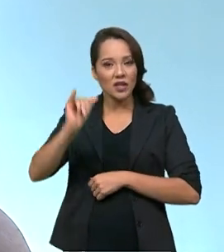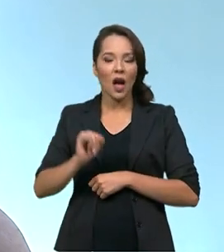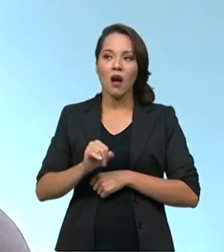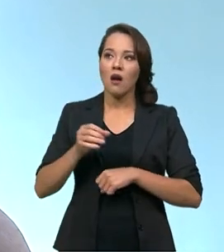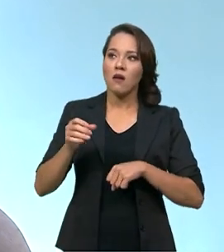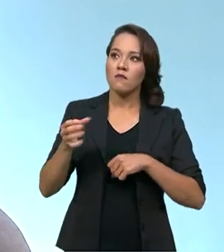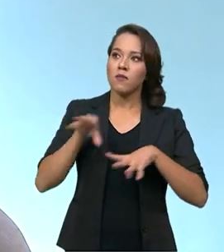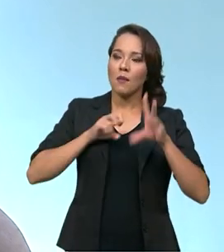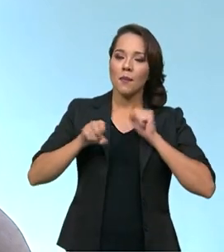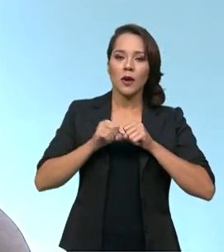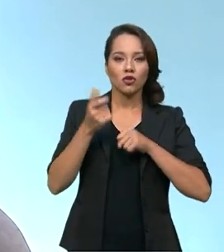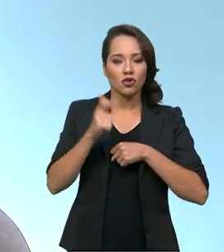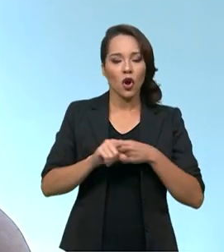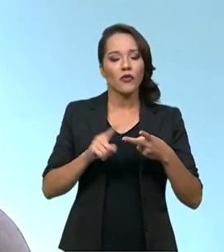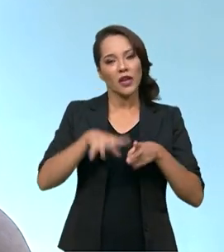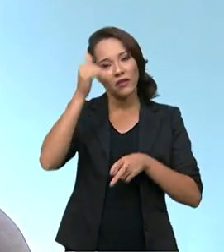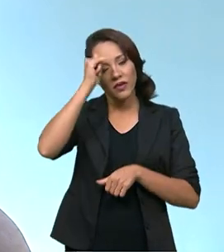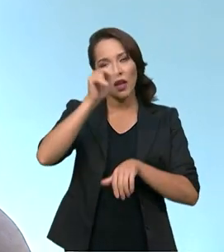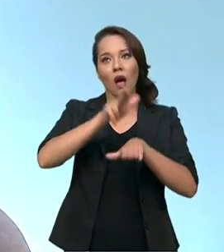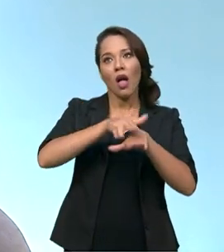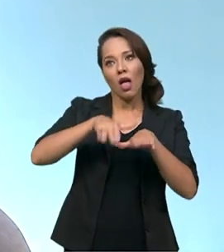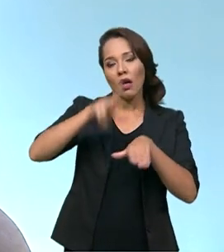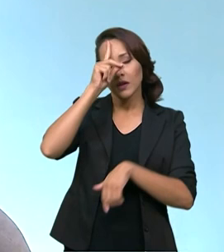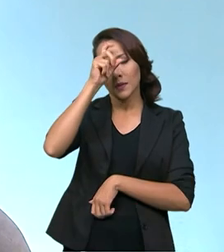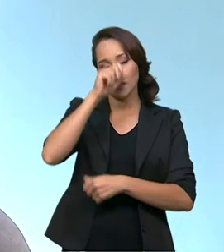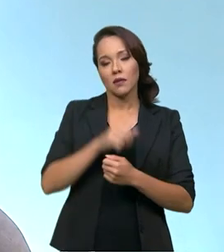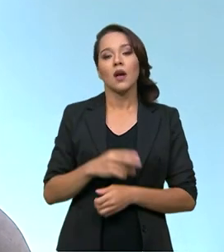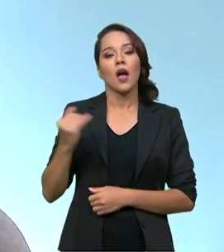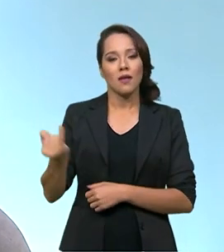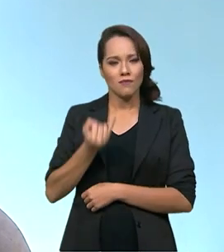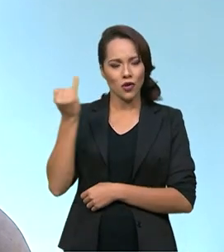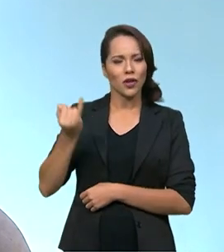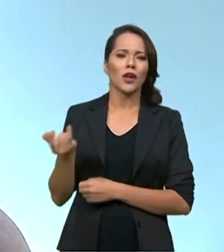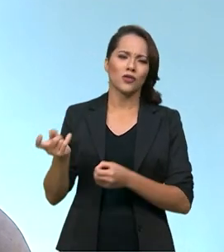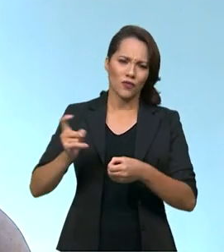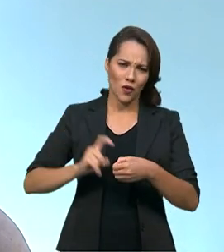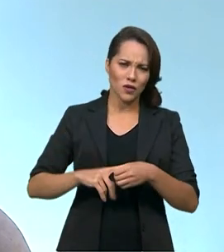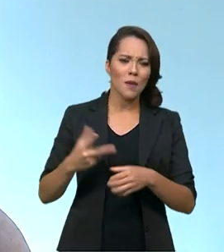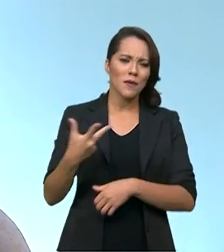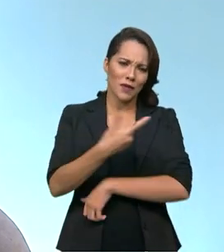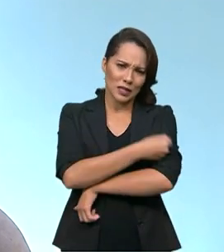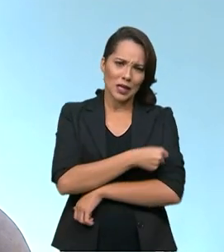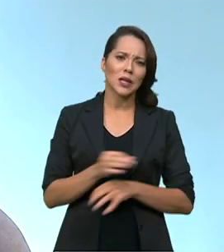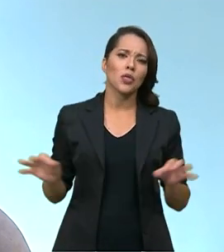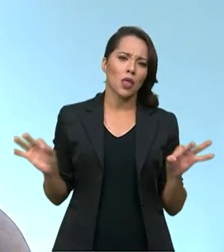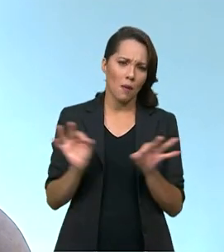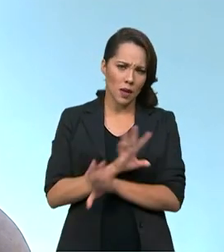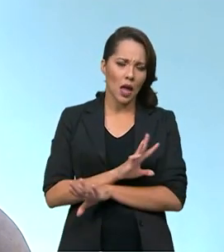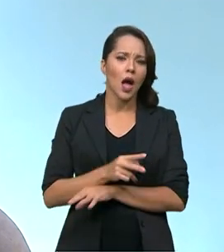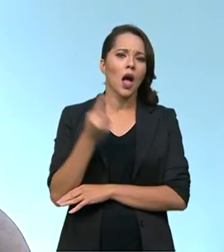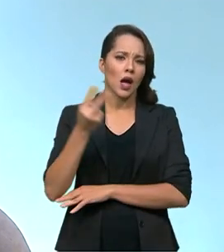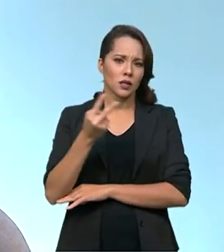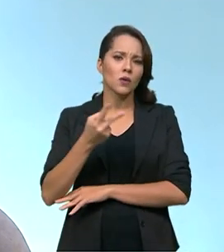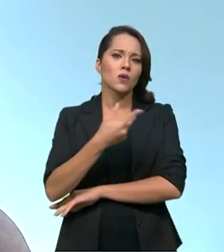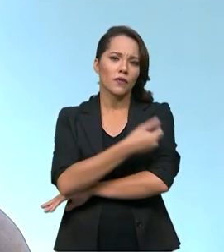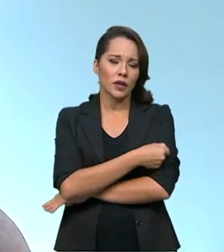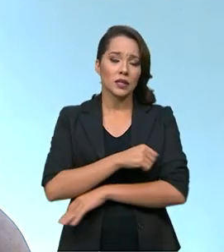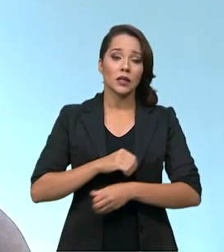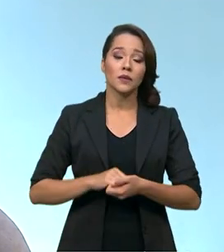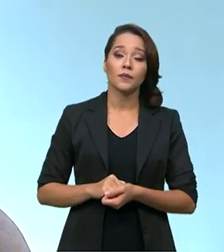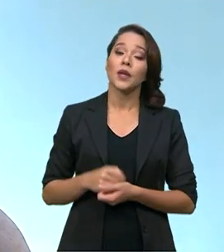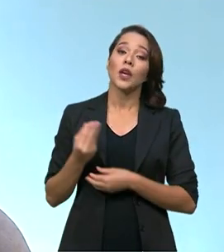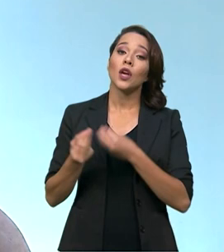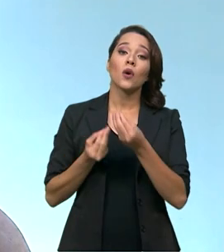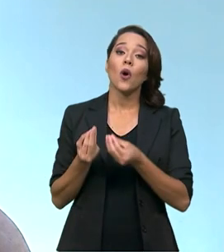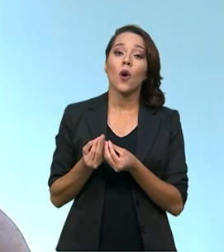hospitalizações e óbvios. Então, é fundamental retornar à sala de vacinação para tomar a segunda dose. E a